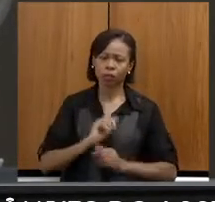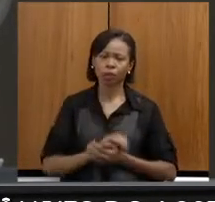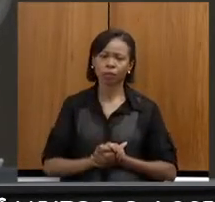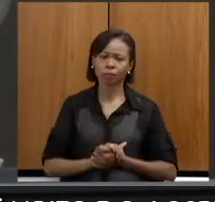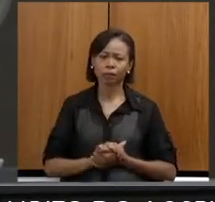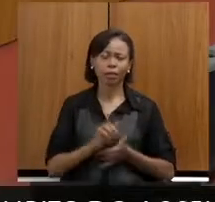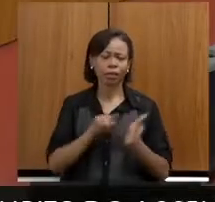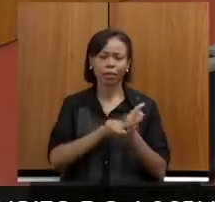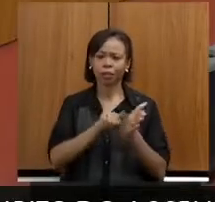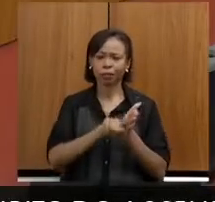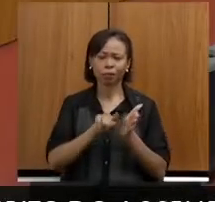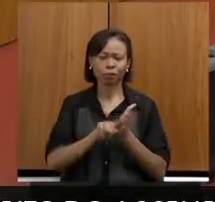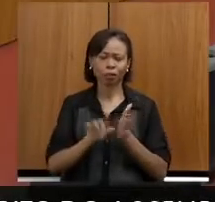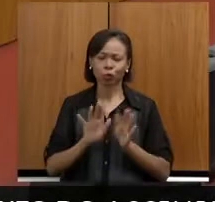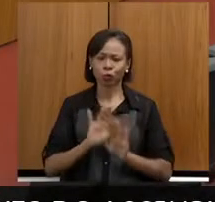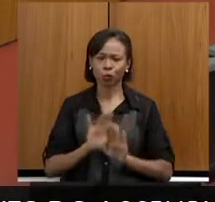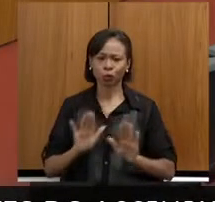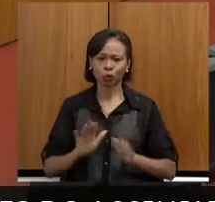perguntas, presidente.